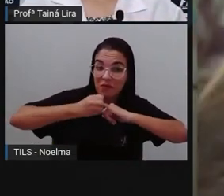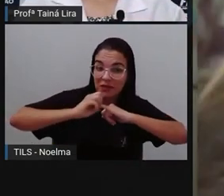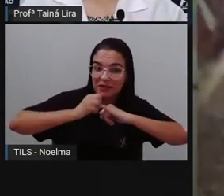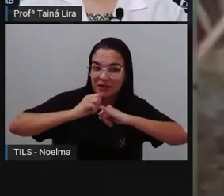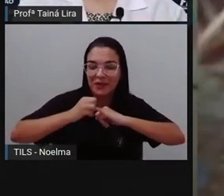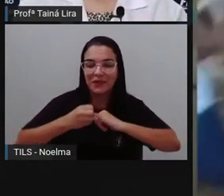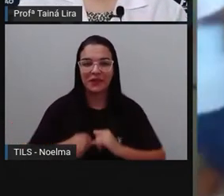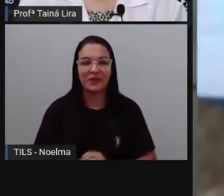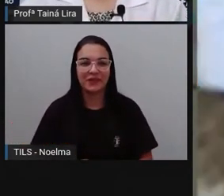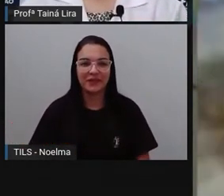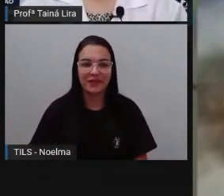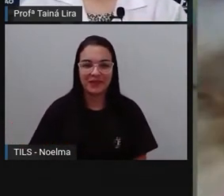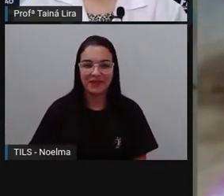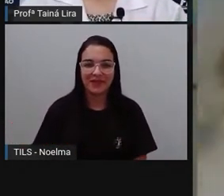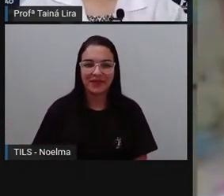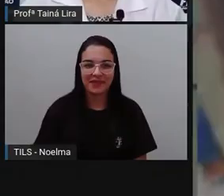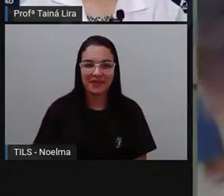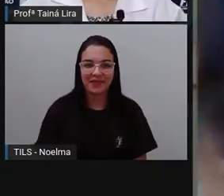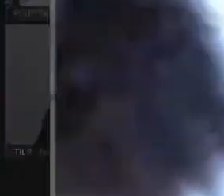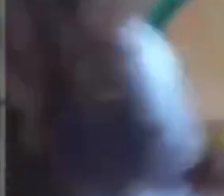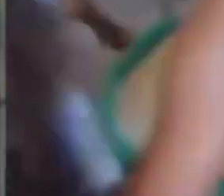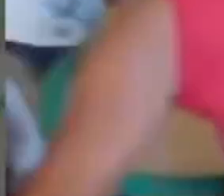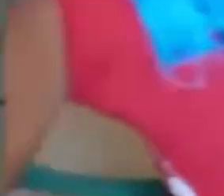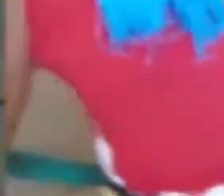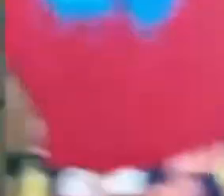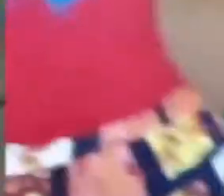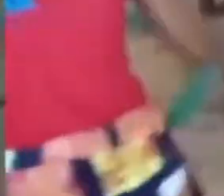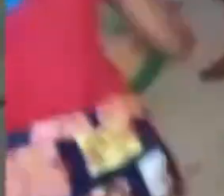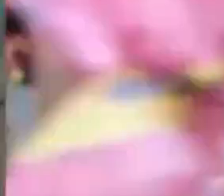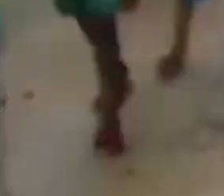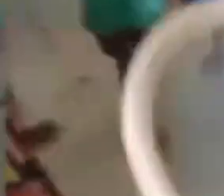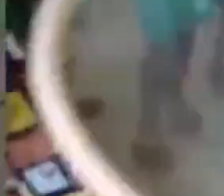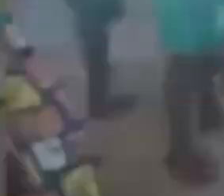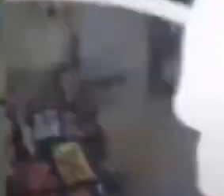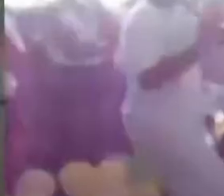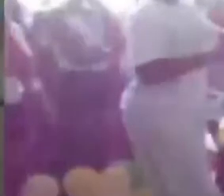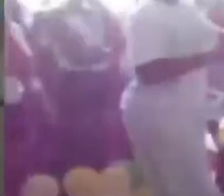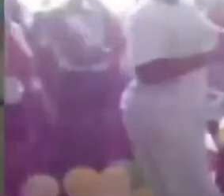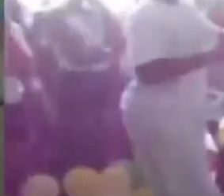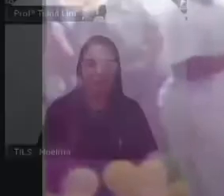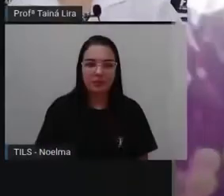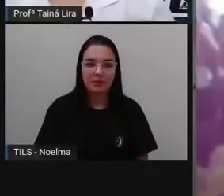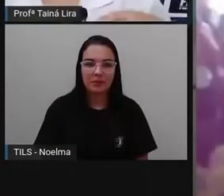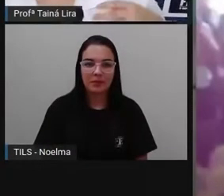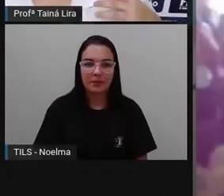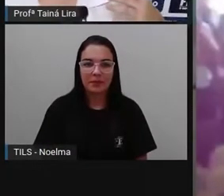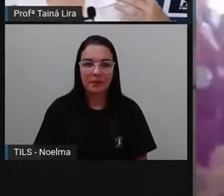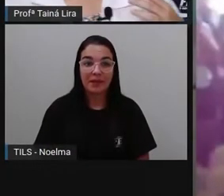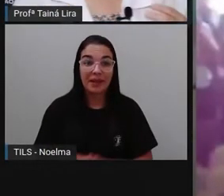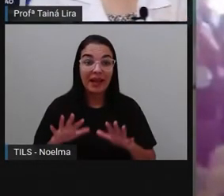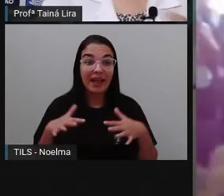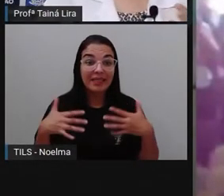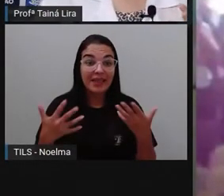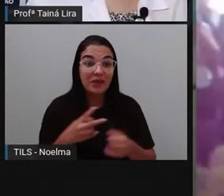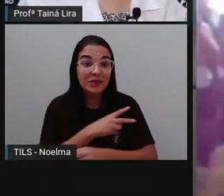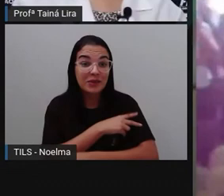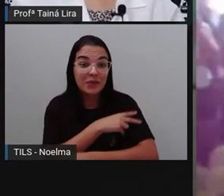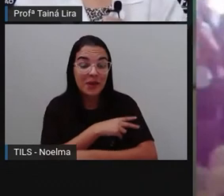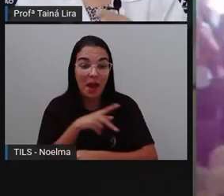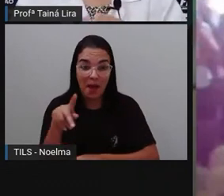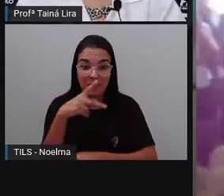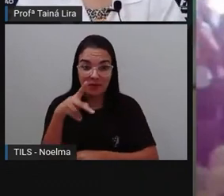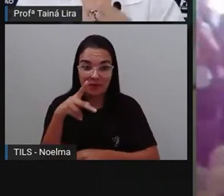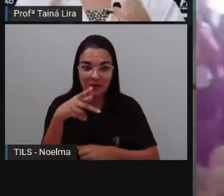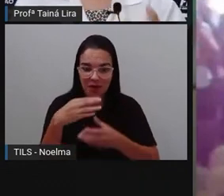é está faltando? A gente só está no papel, está na conversa. E assim, eu não... Então, segundo ano, a prova é deixar